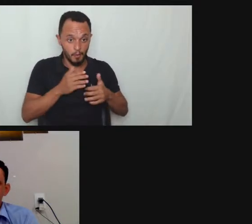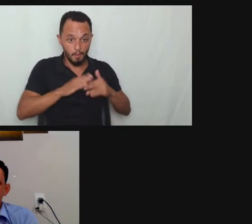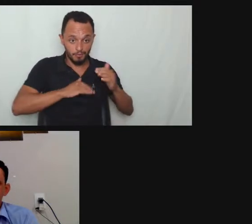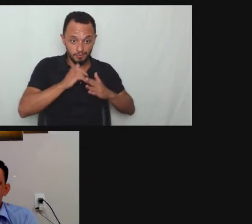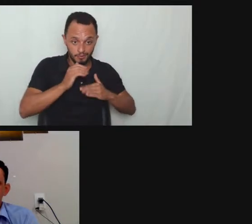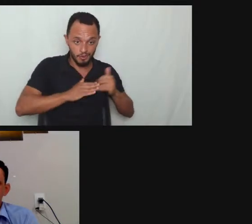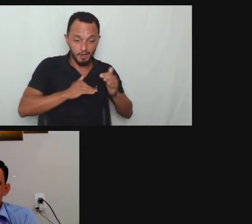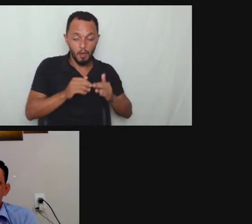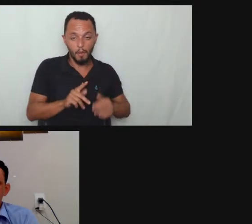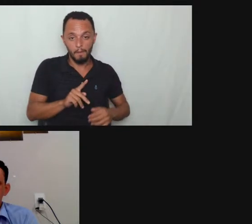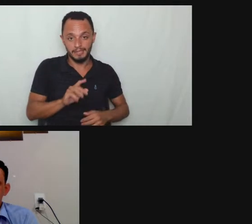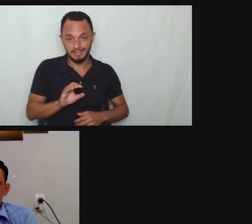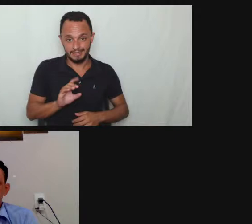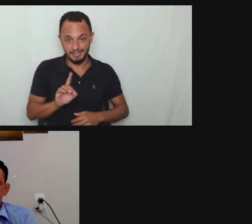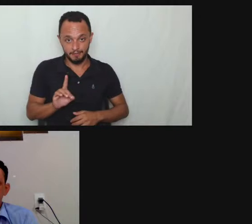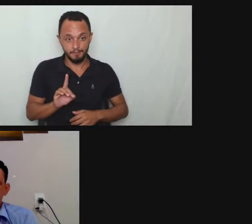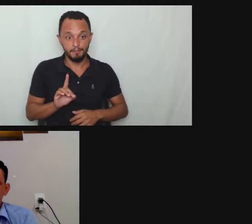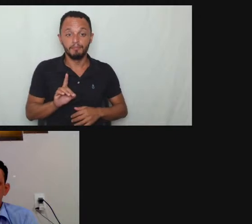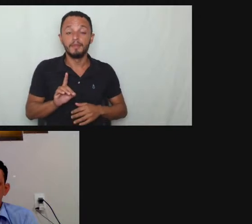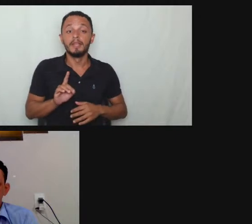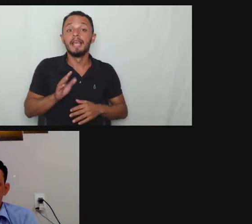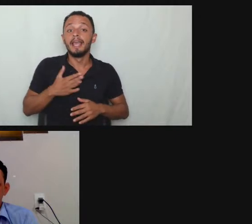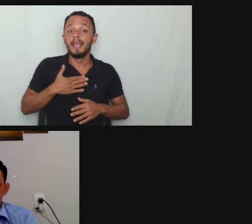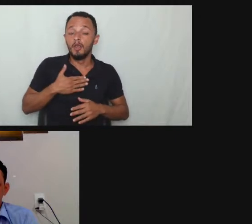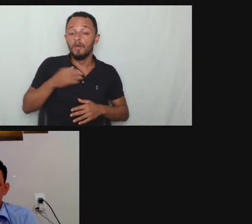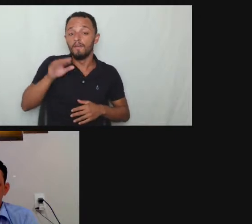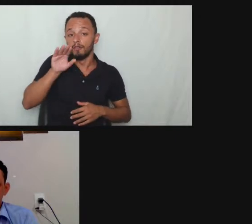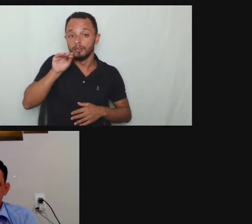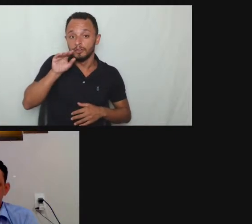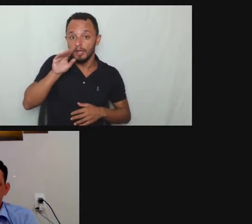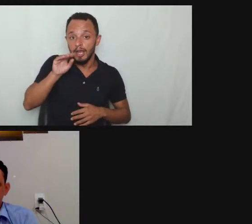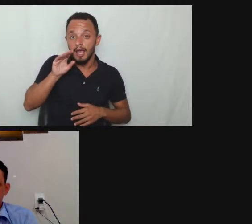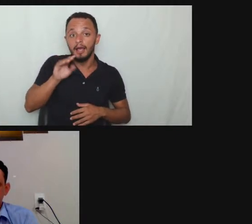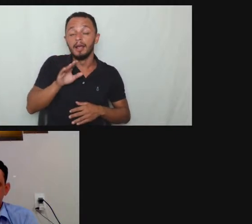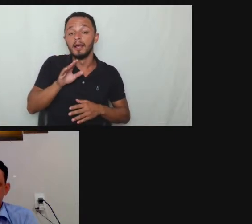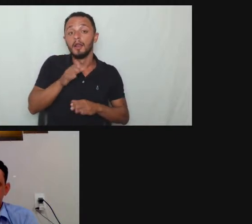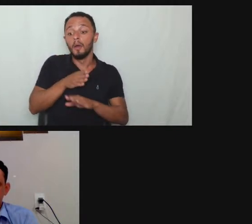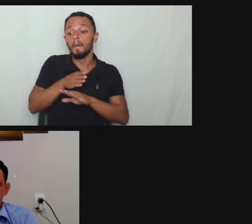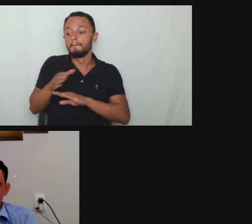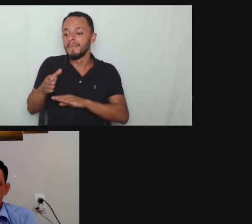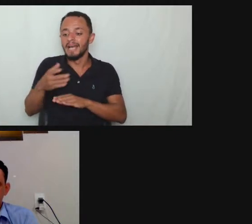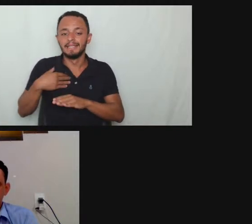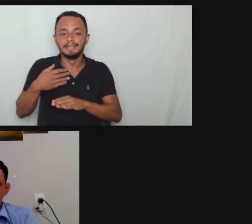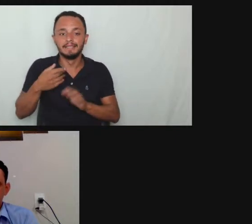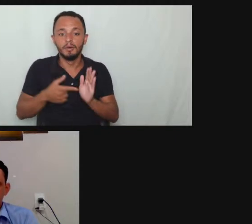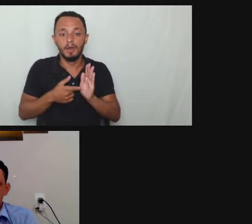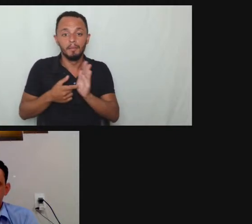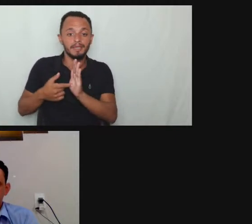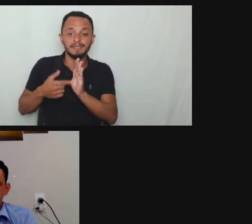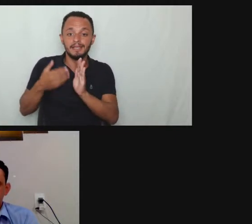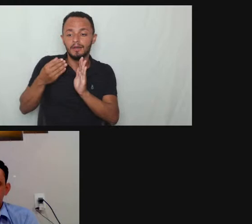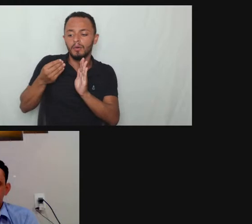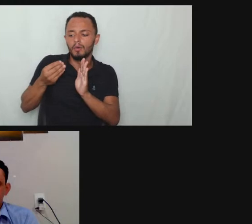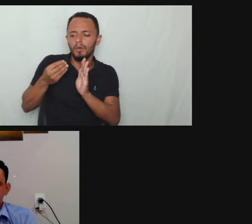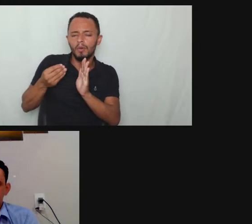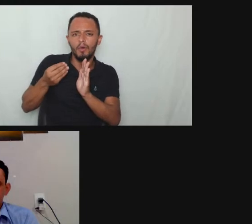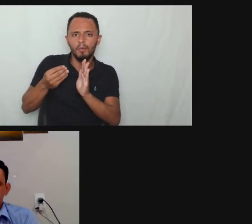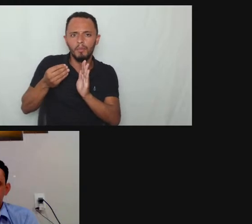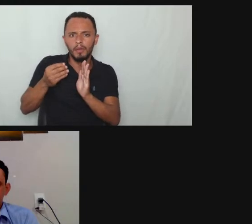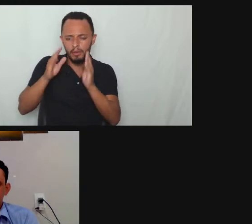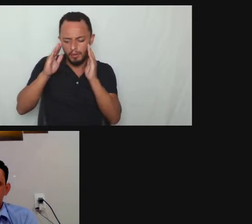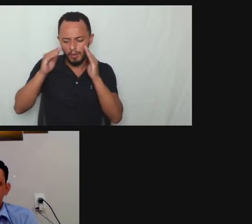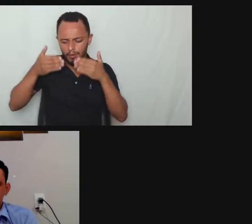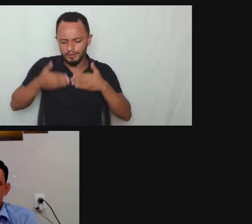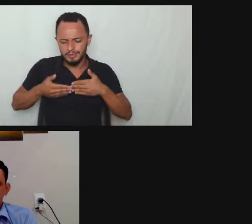pública porém minha aprovação prévia deu-se anteriormente pro diagnóstico gostaria de saber se como autista tem